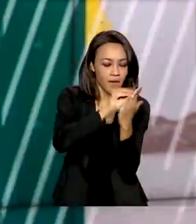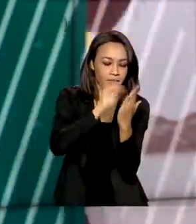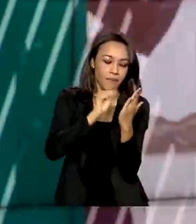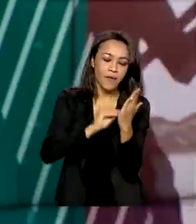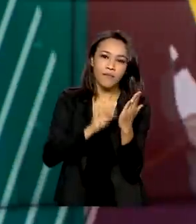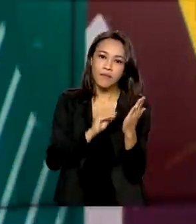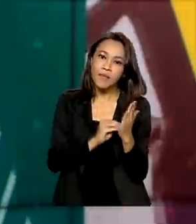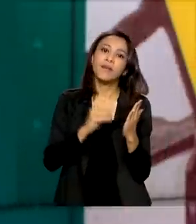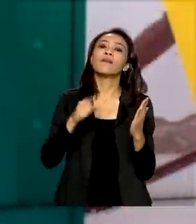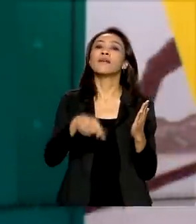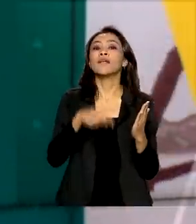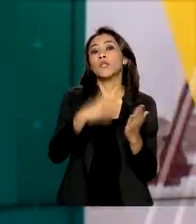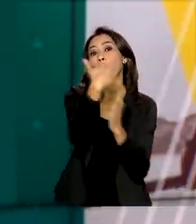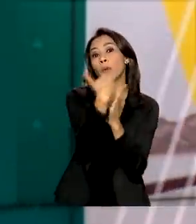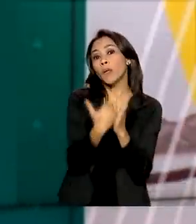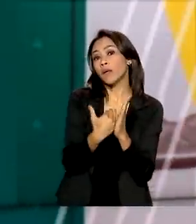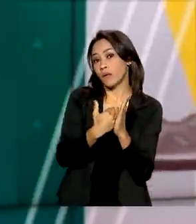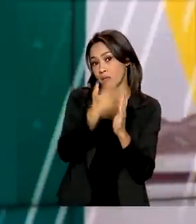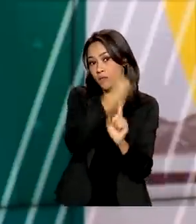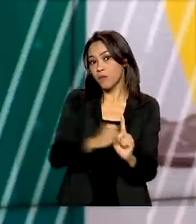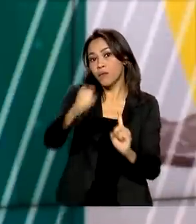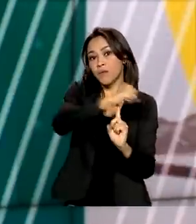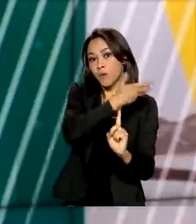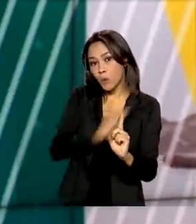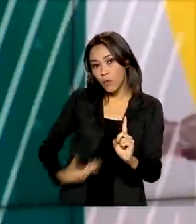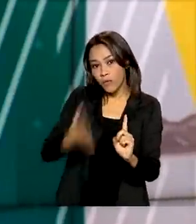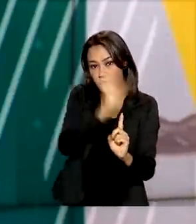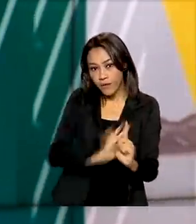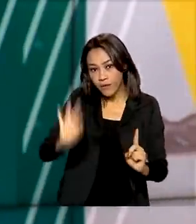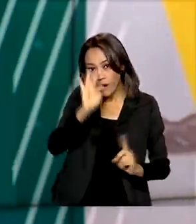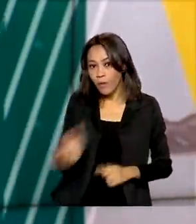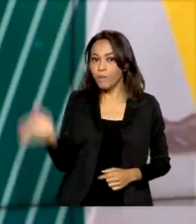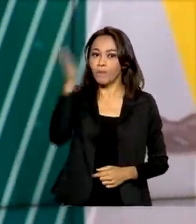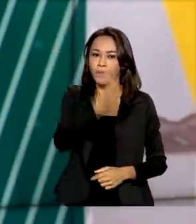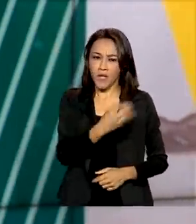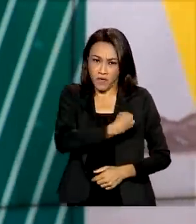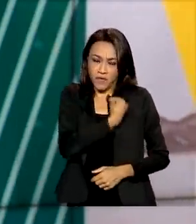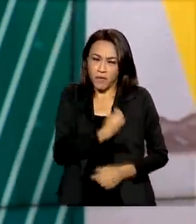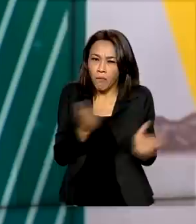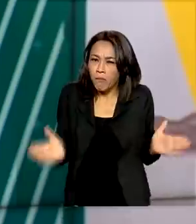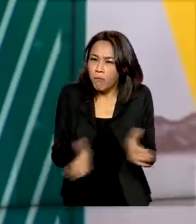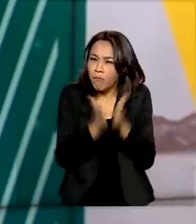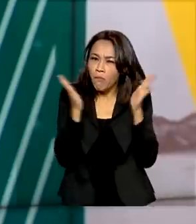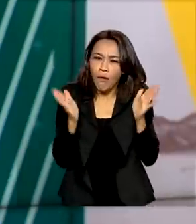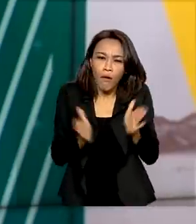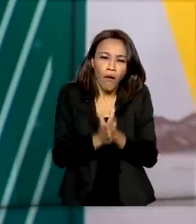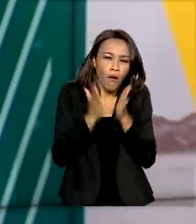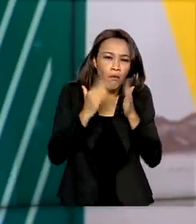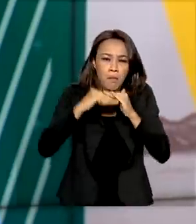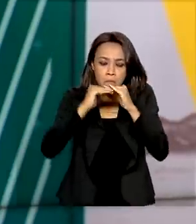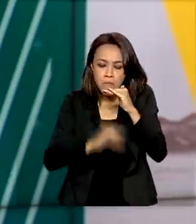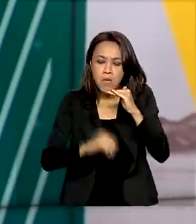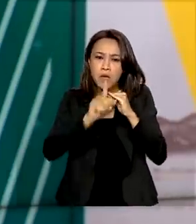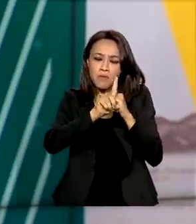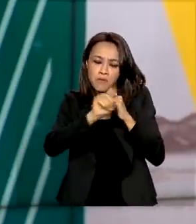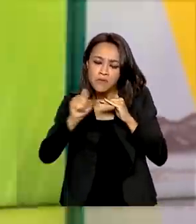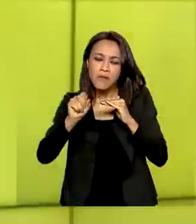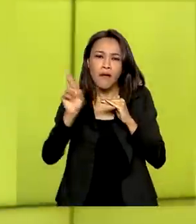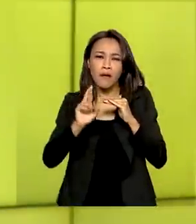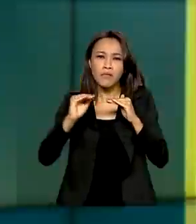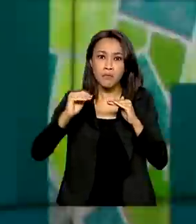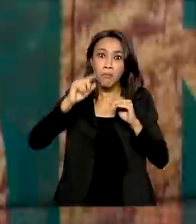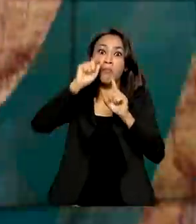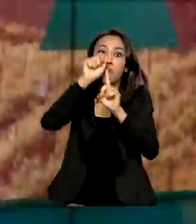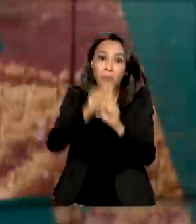Único para Programas Sociais do Governo Federal. Viver em situação de extrema pobreza, ou seja, com menos de R$ por mês